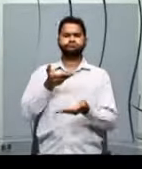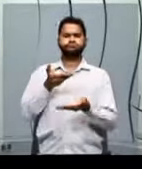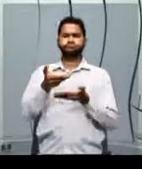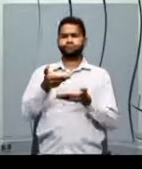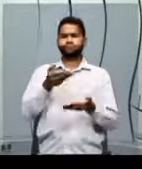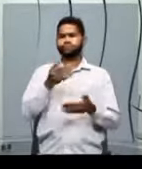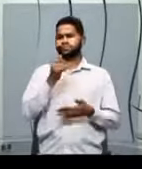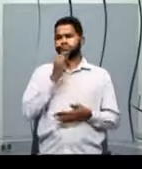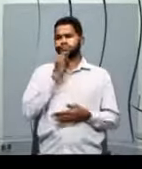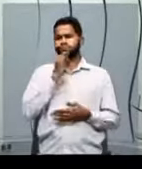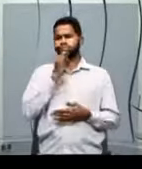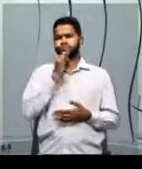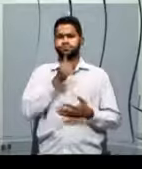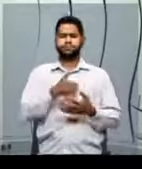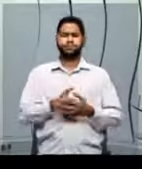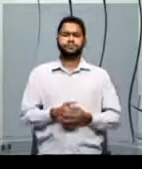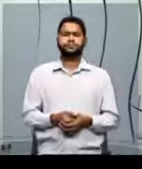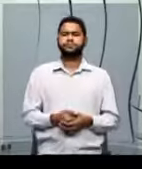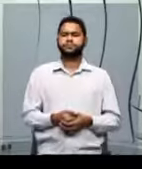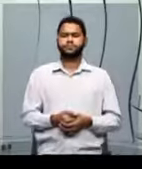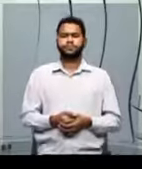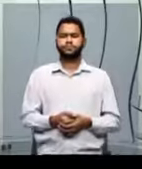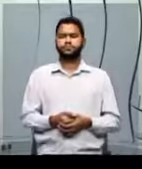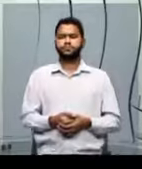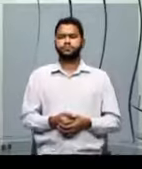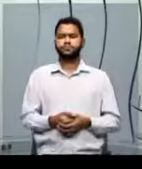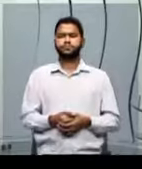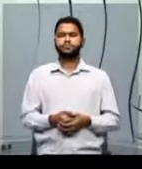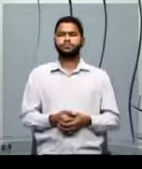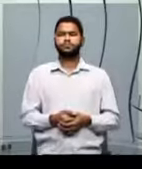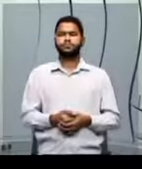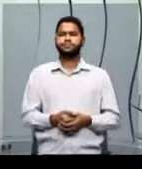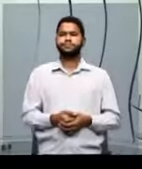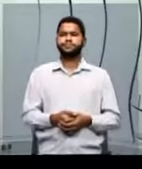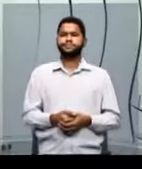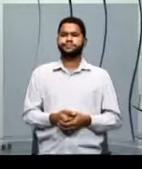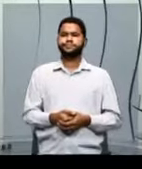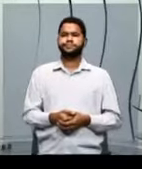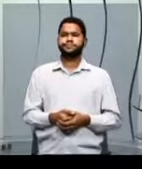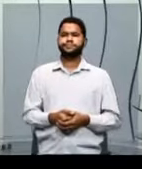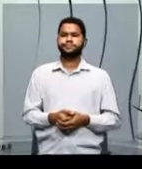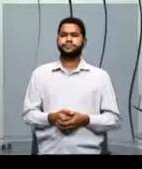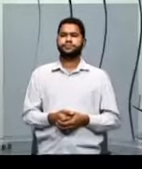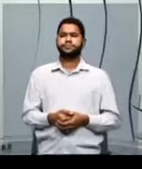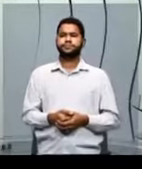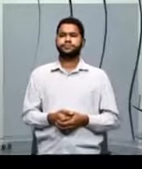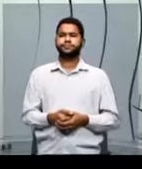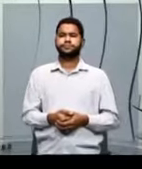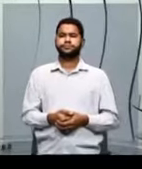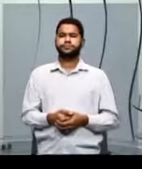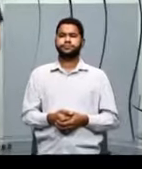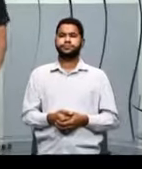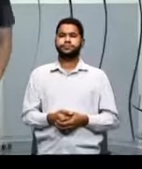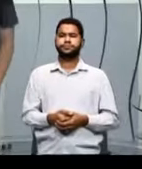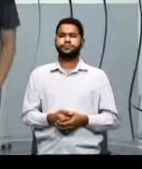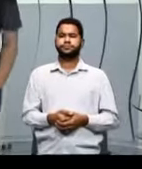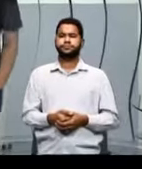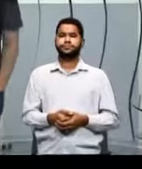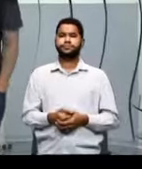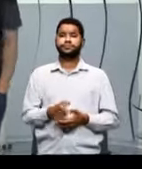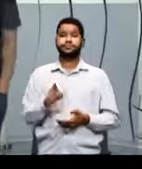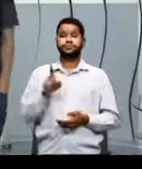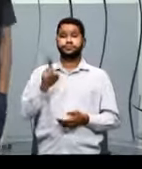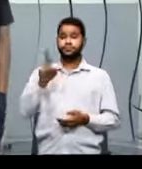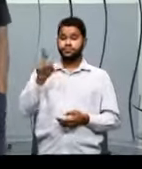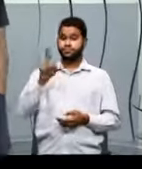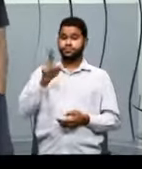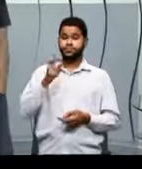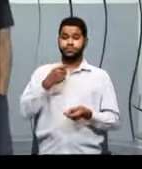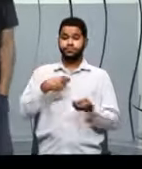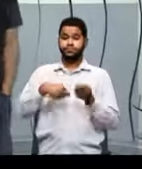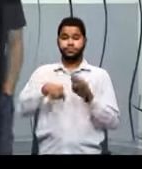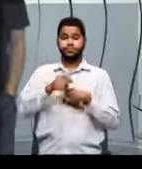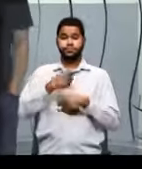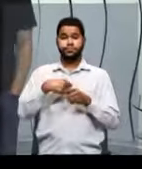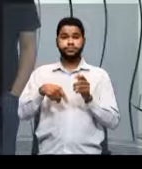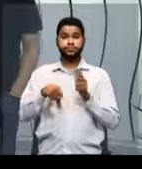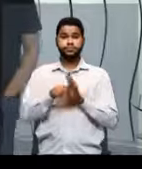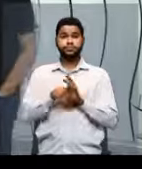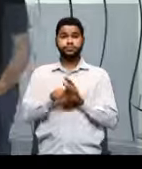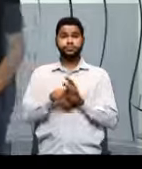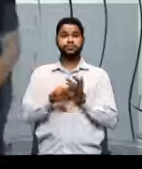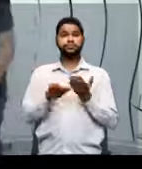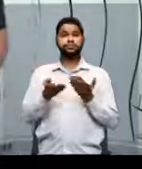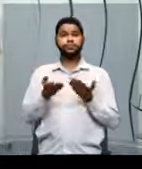são administração. Administração é uma ciência social aplicada.